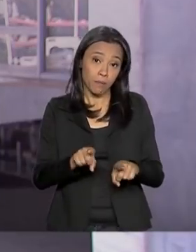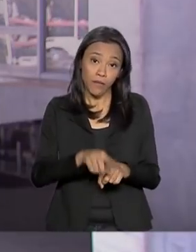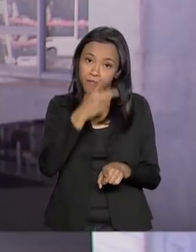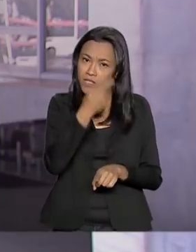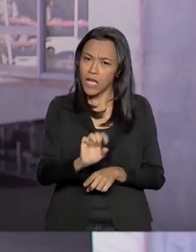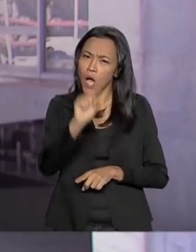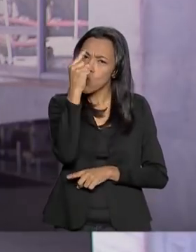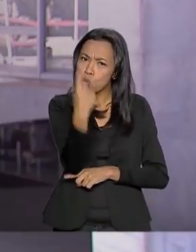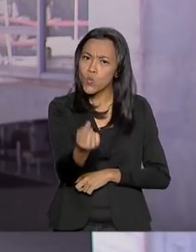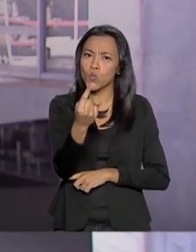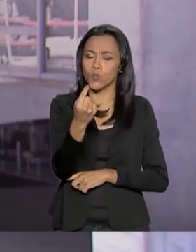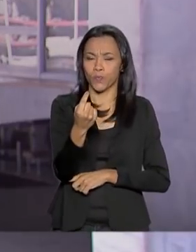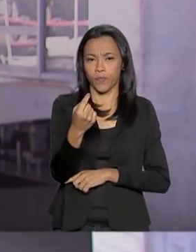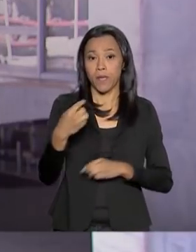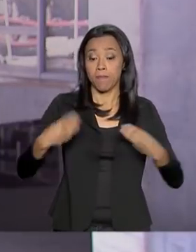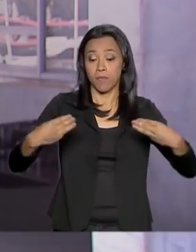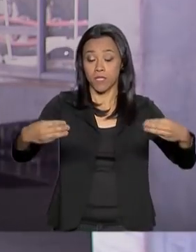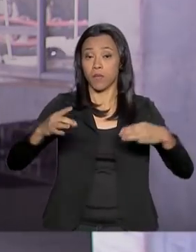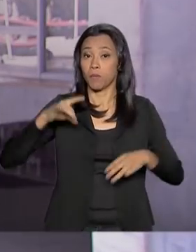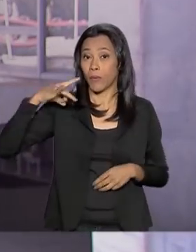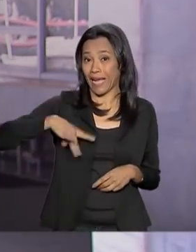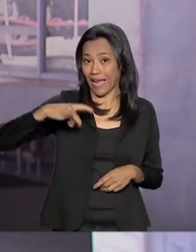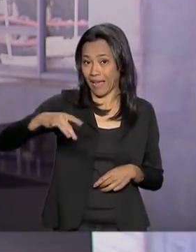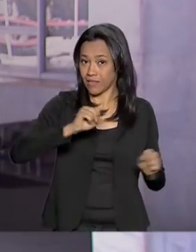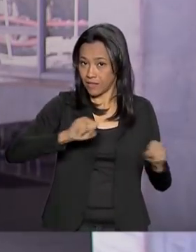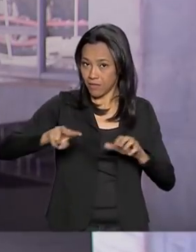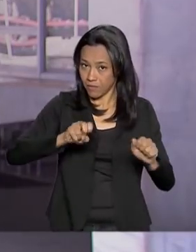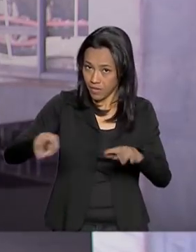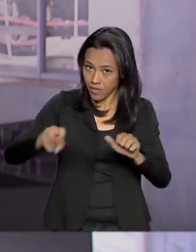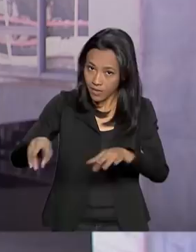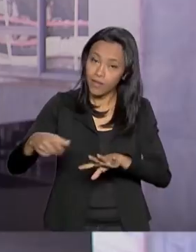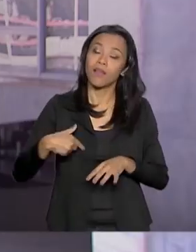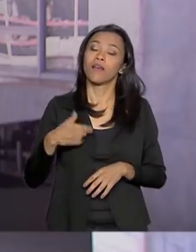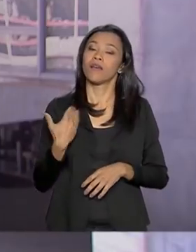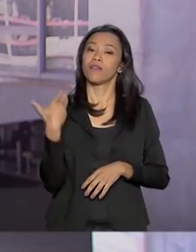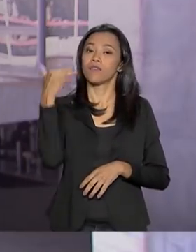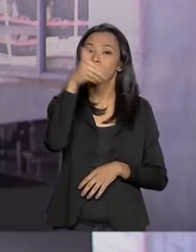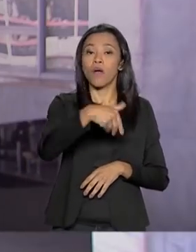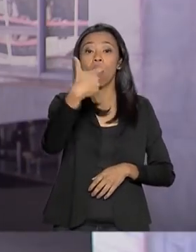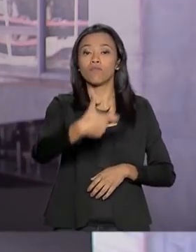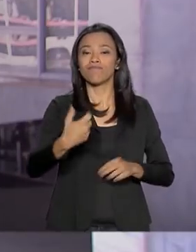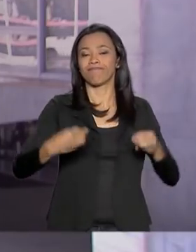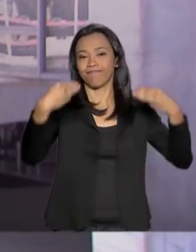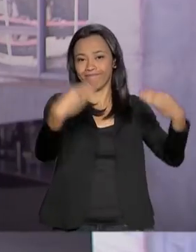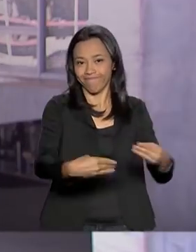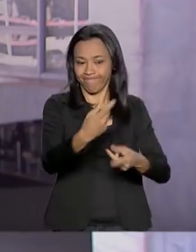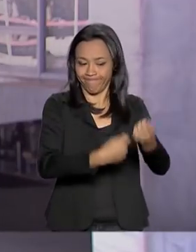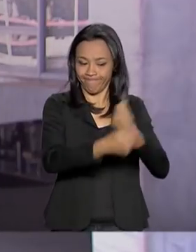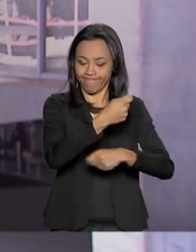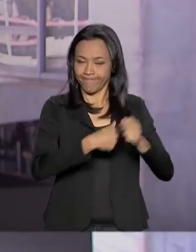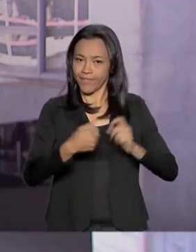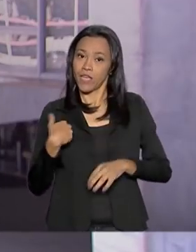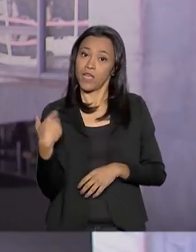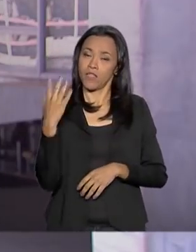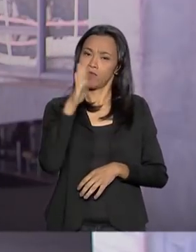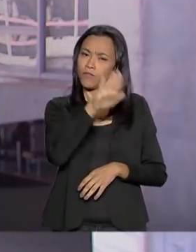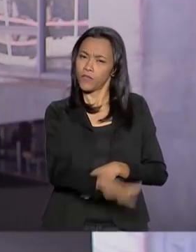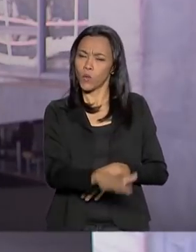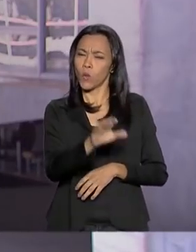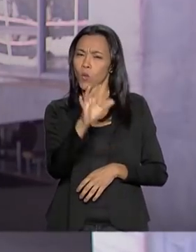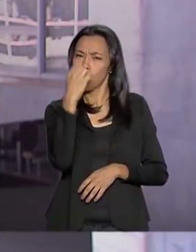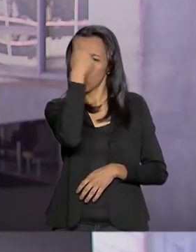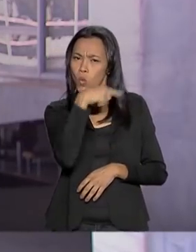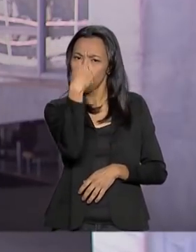menos um ministério por semana, esteve no Ministério da Economia. Ele ficou por lá por cerca de uma hora.